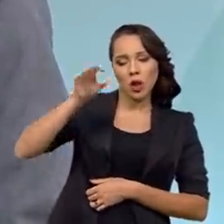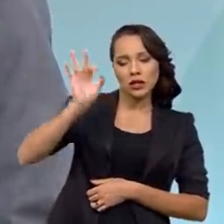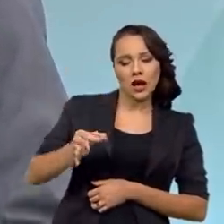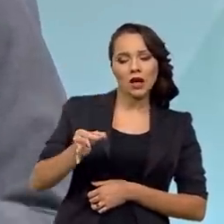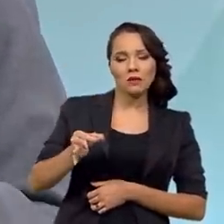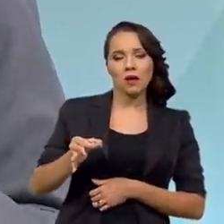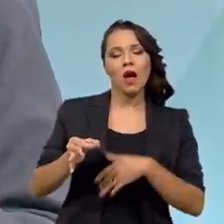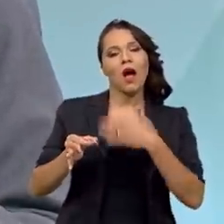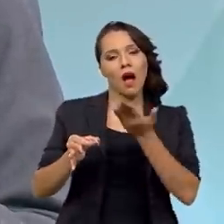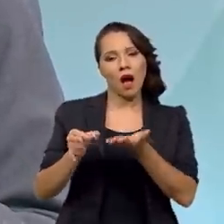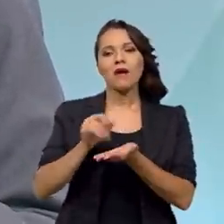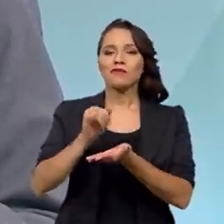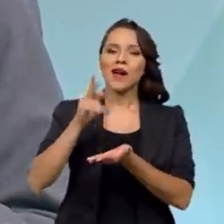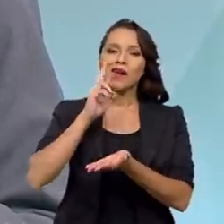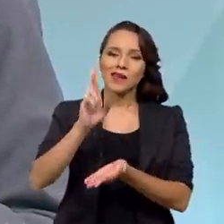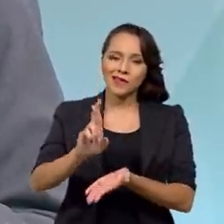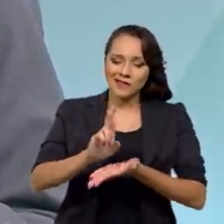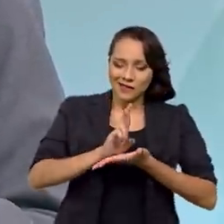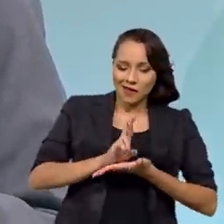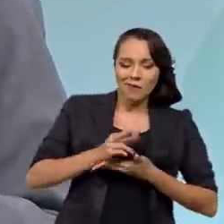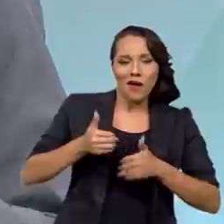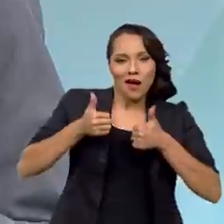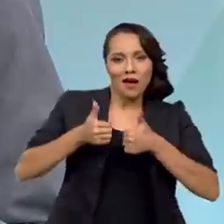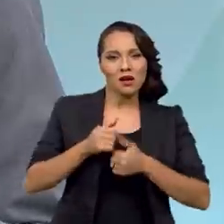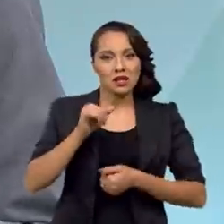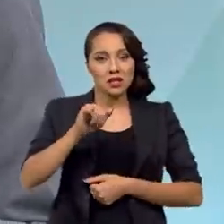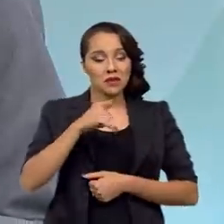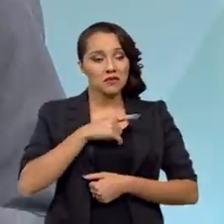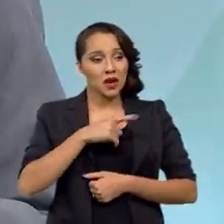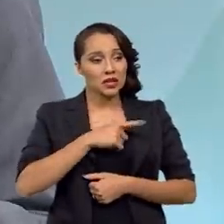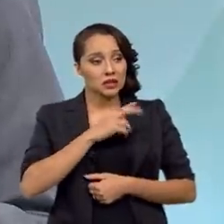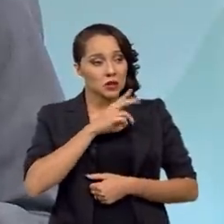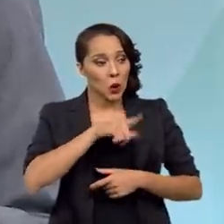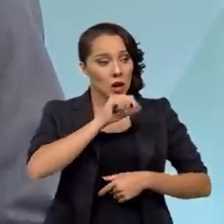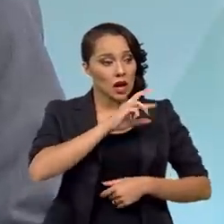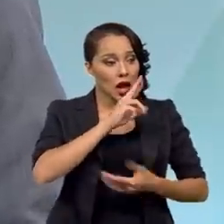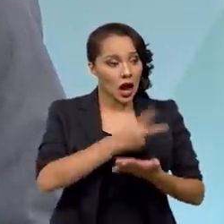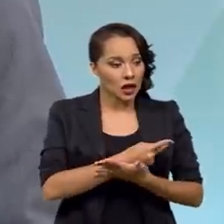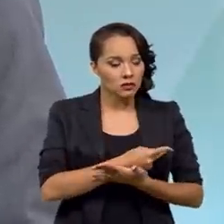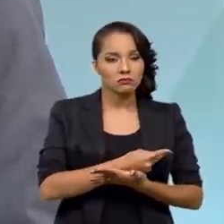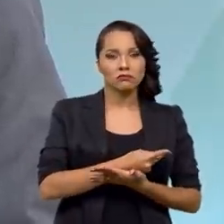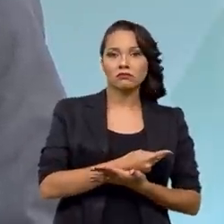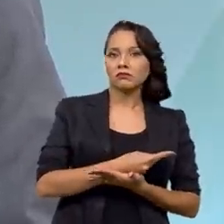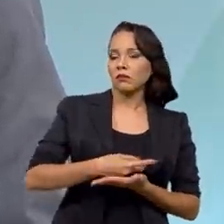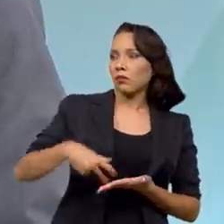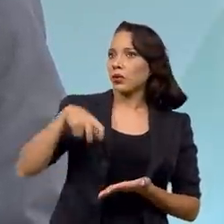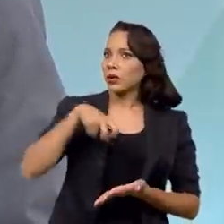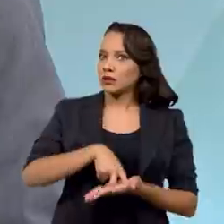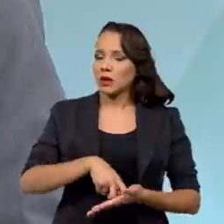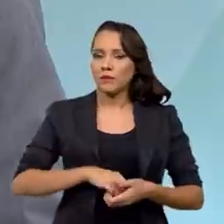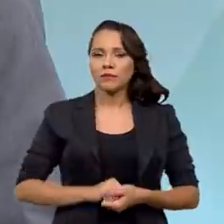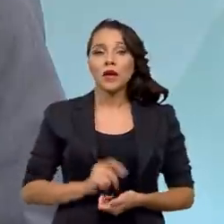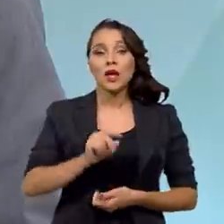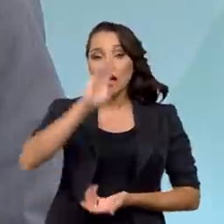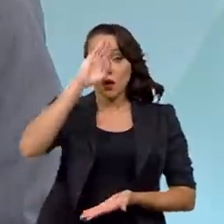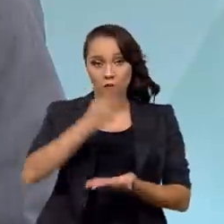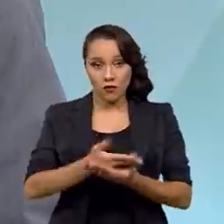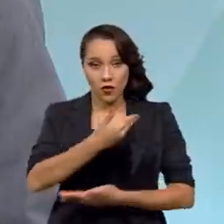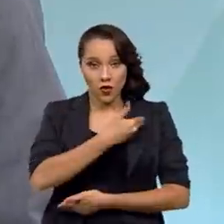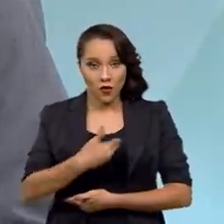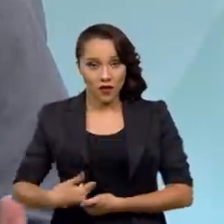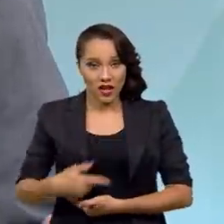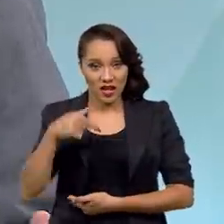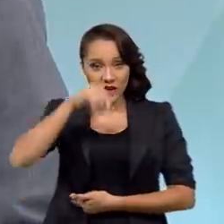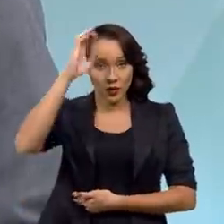você vai receber o bônus. Se faz as apostas erradas, a punição. Quem confiou no nosso governo,